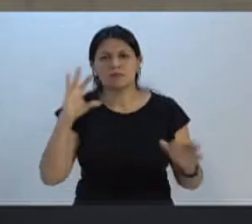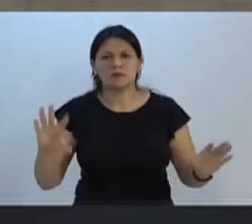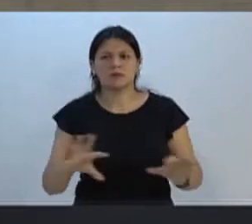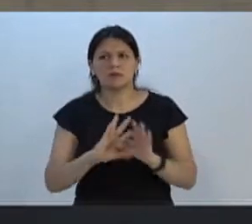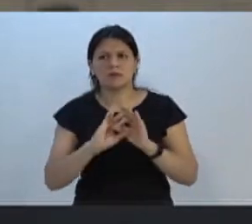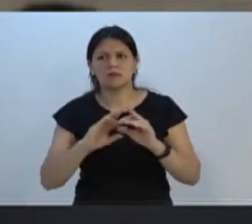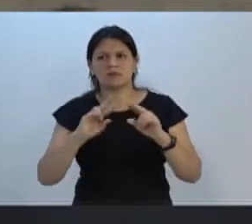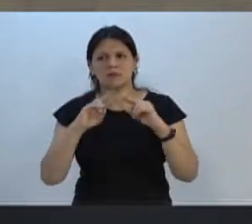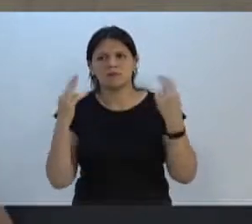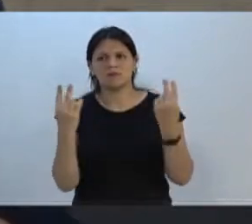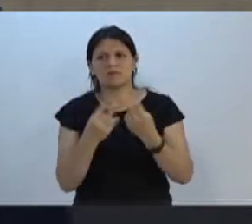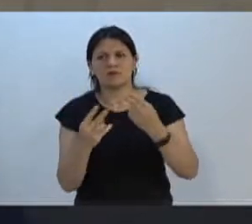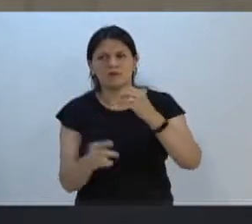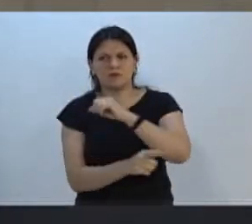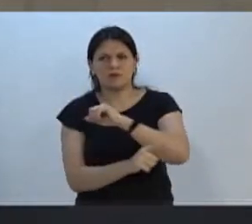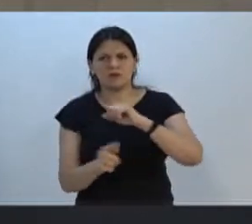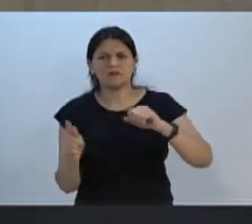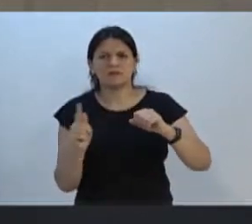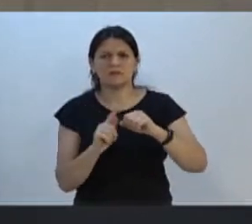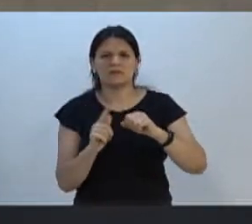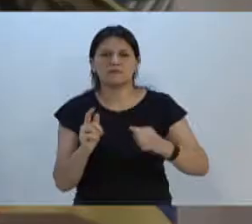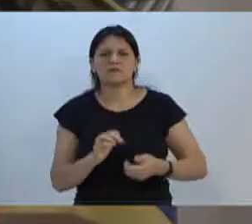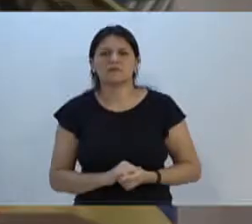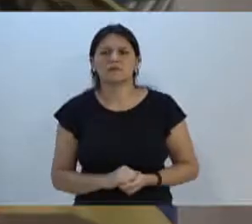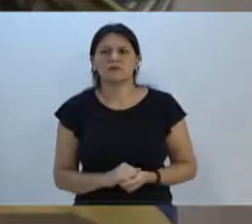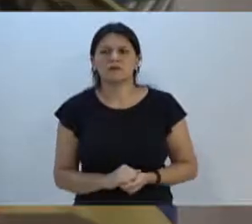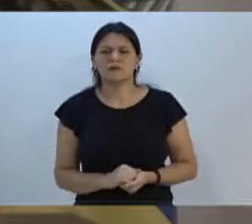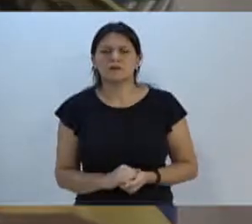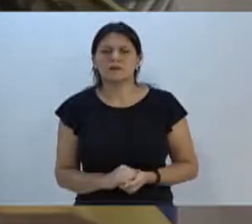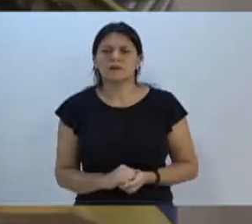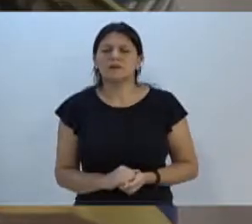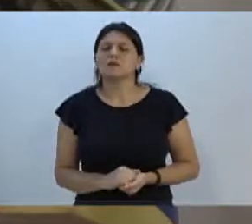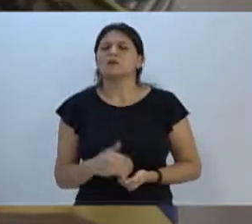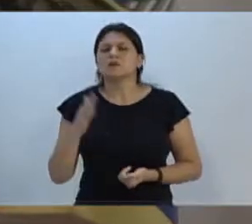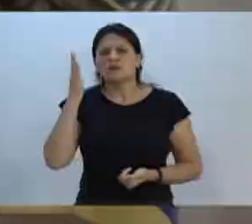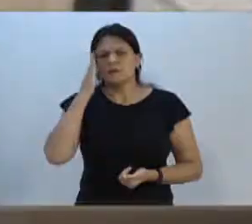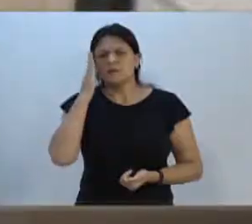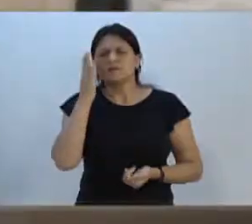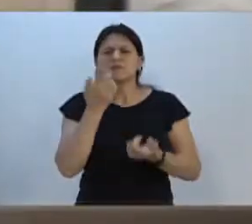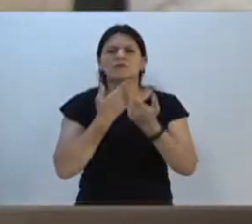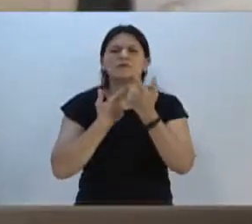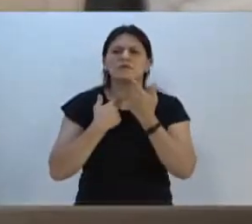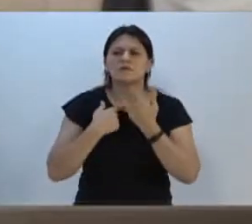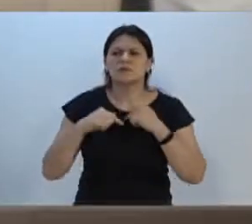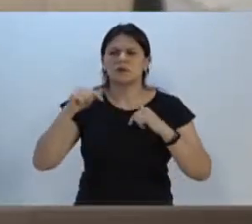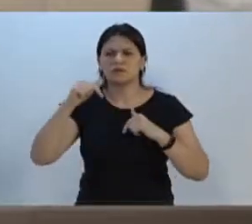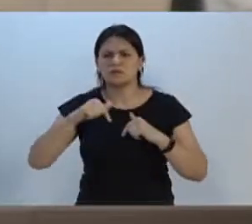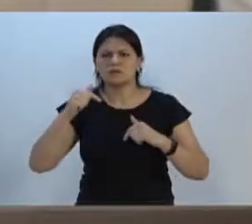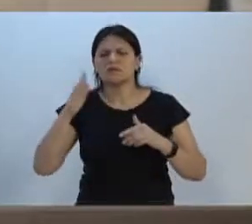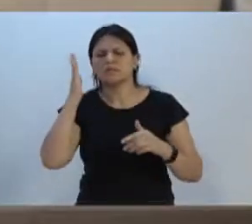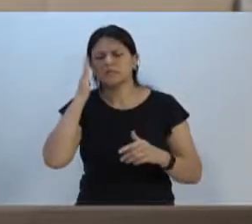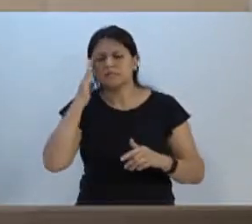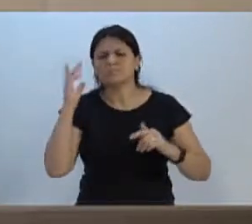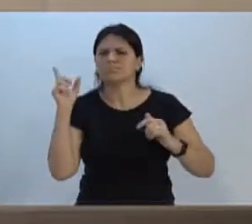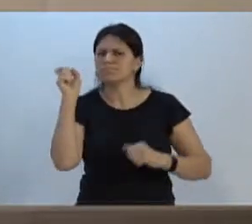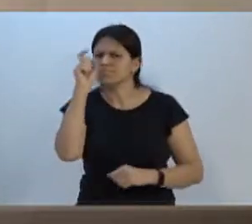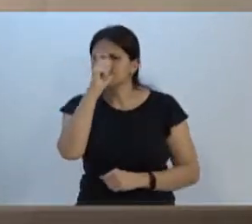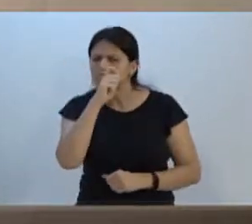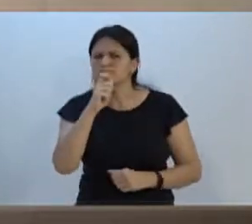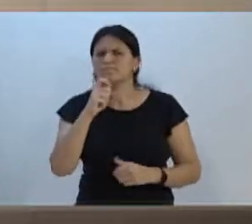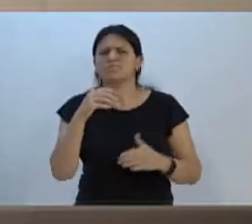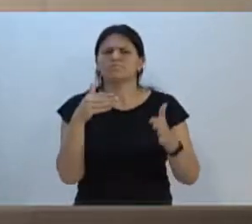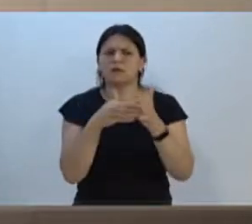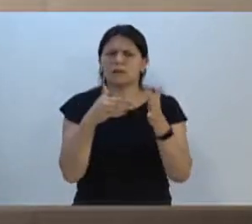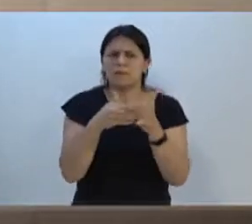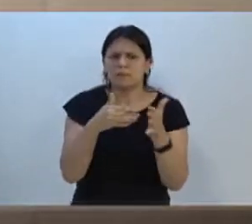Garcia é fundamental. Vou fazer também esse coro. Sei que é um desejo de toda casa aqui. A gente sabe das dificuldades, dos obstáculos da administração